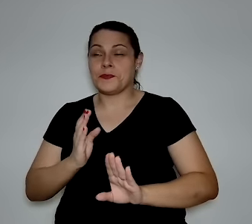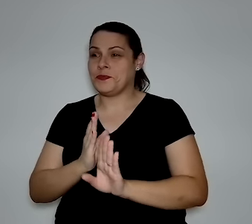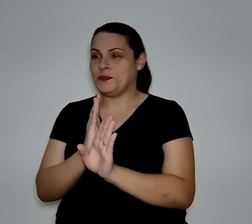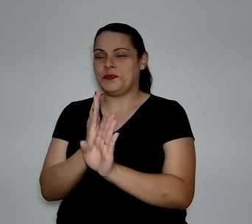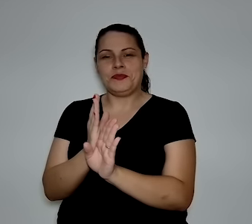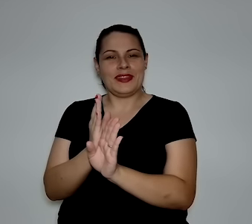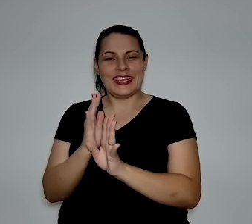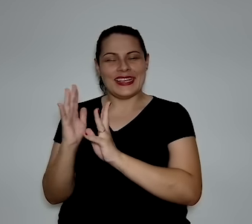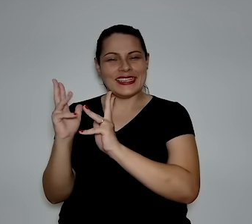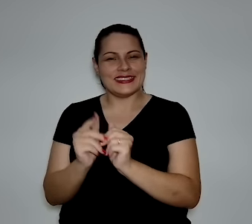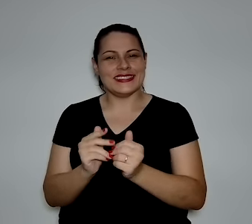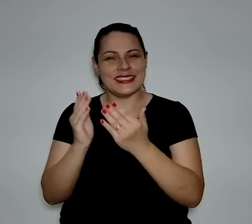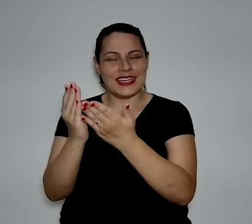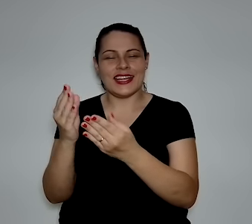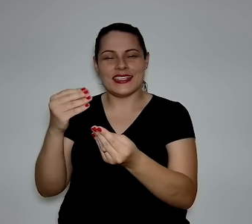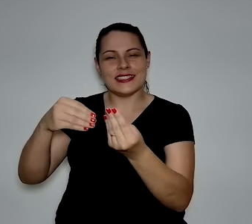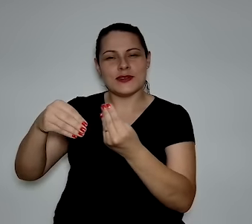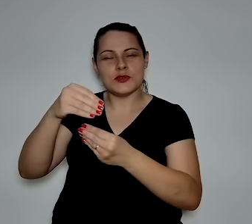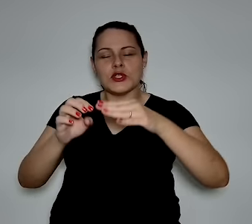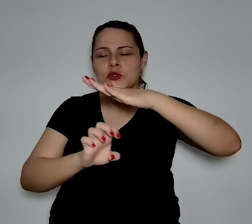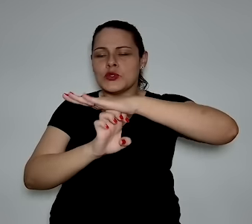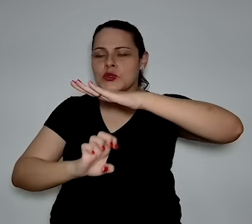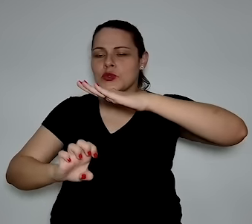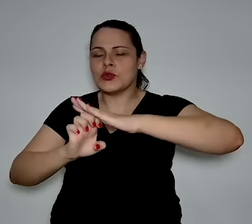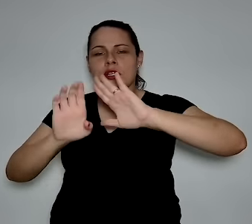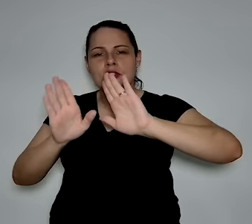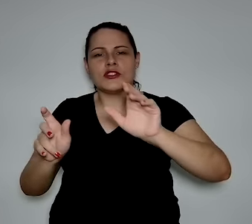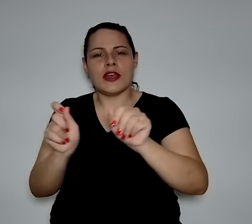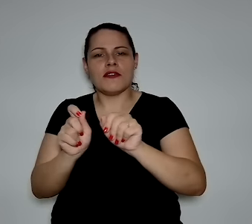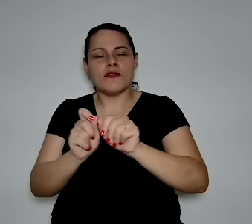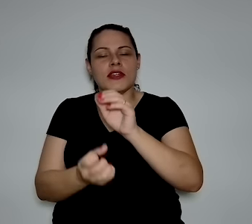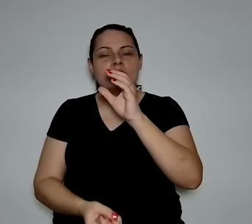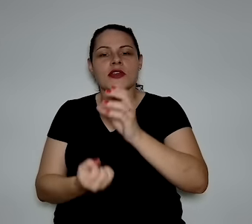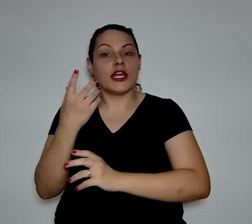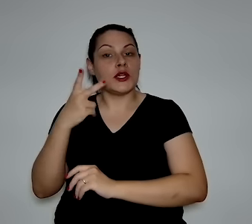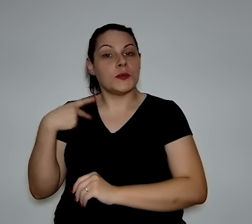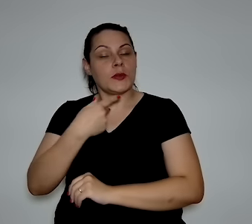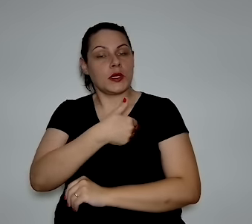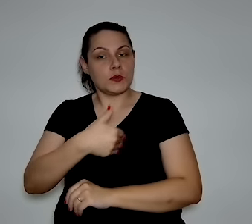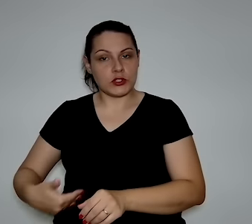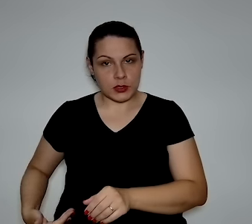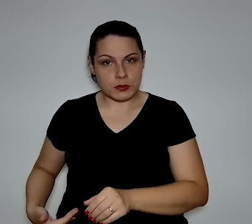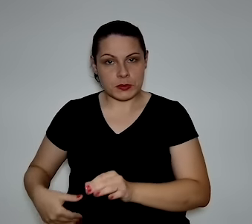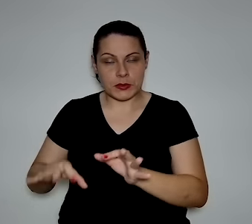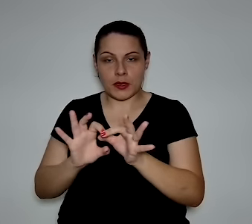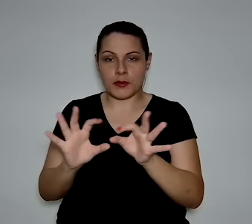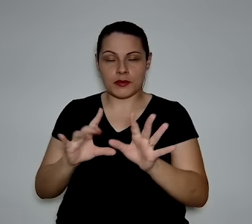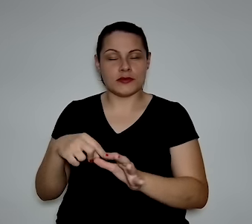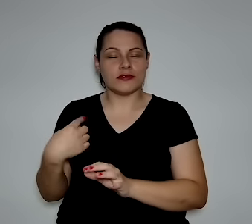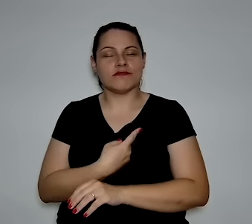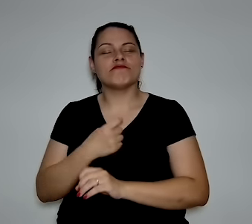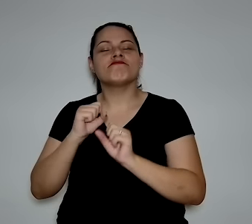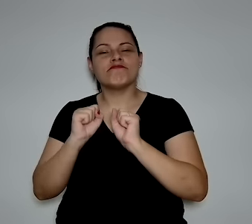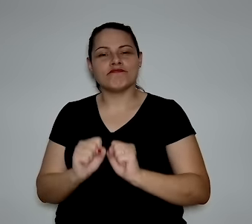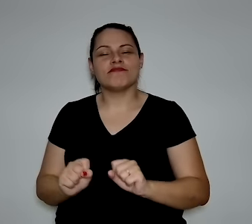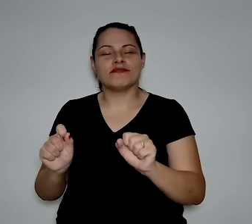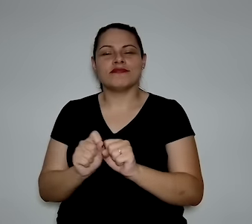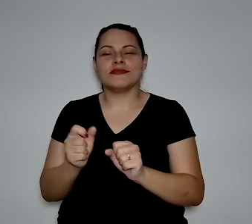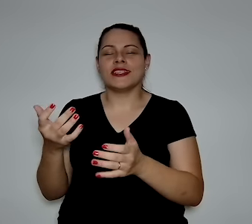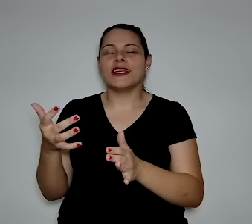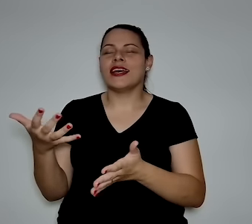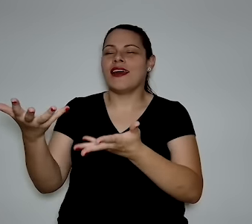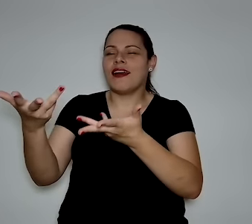Então, essa estrutura construída pela política pública permitiu que a gente